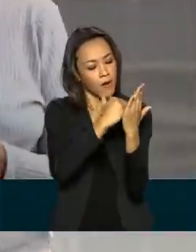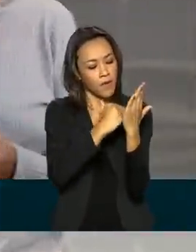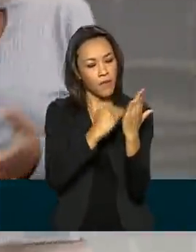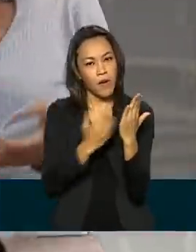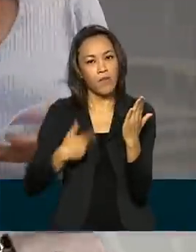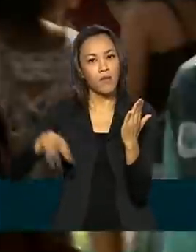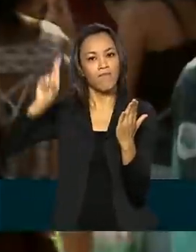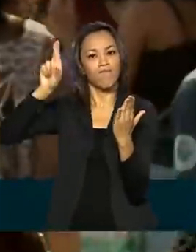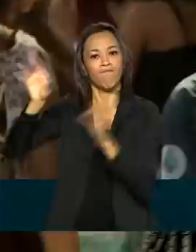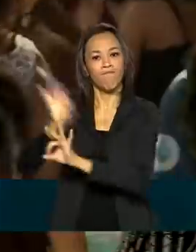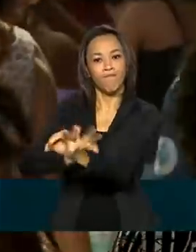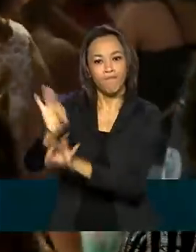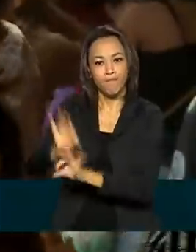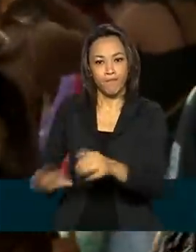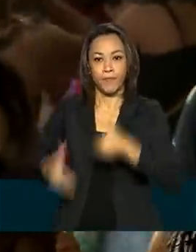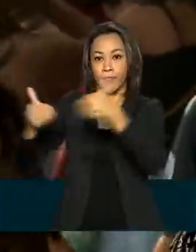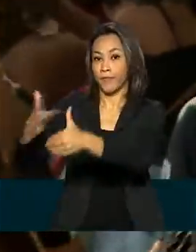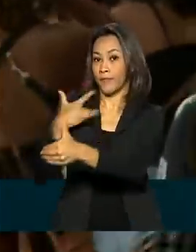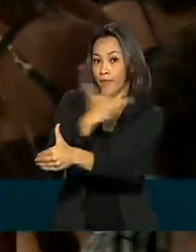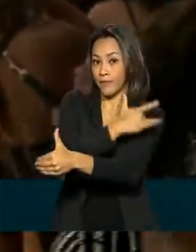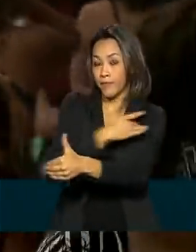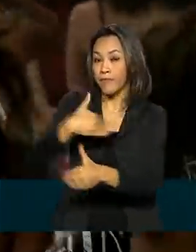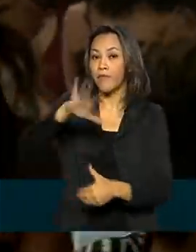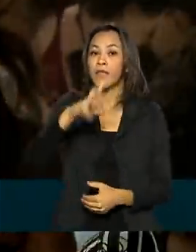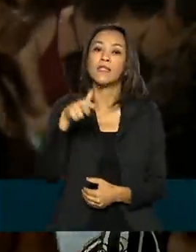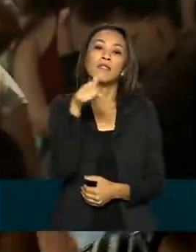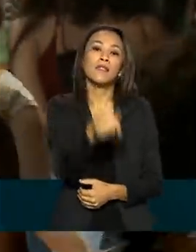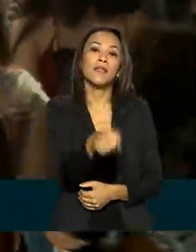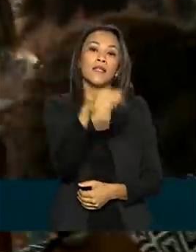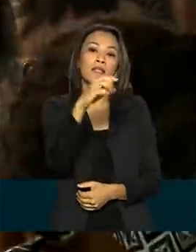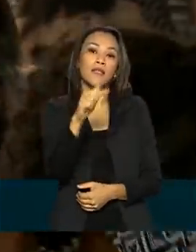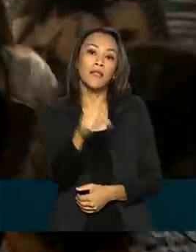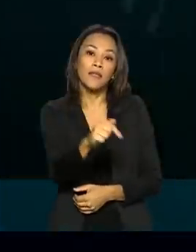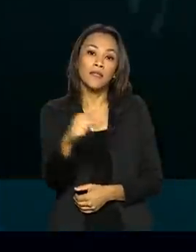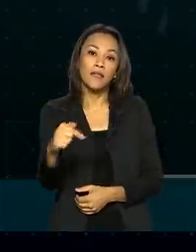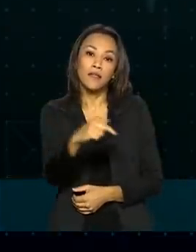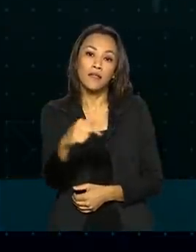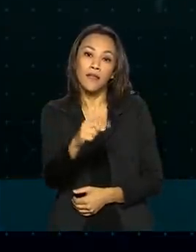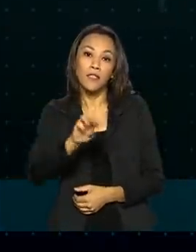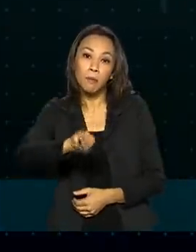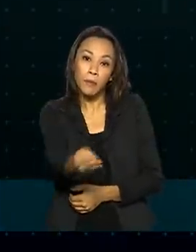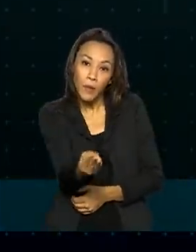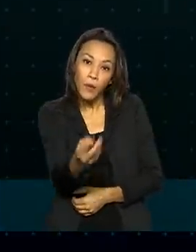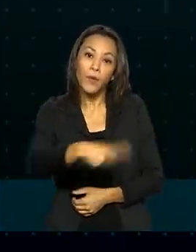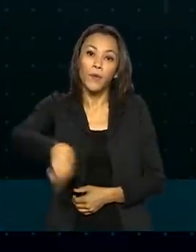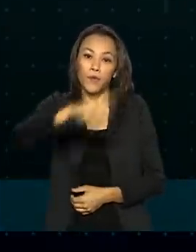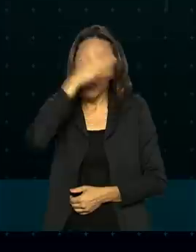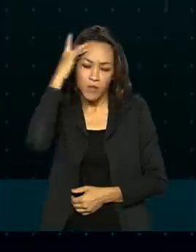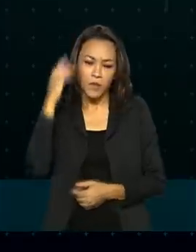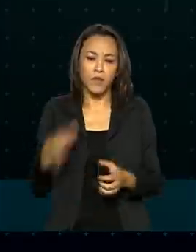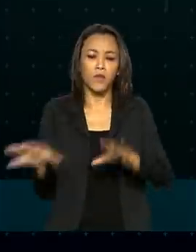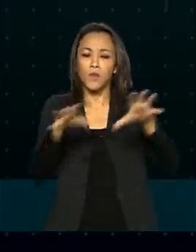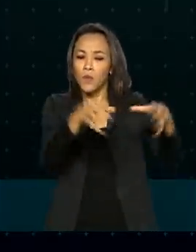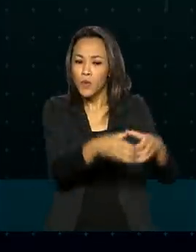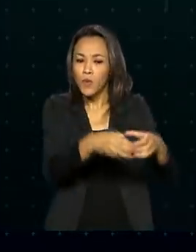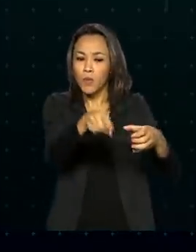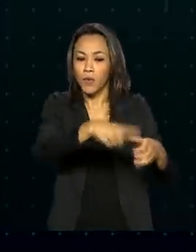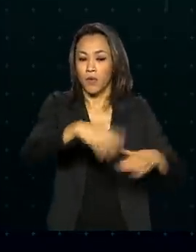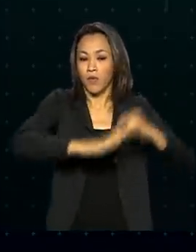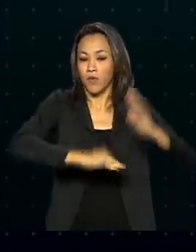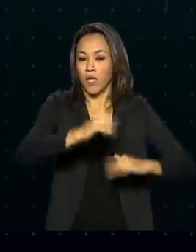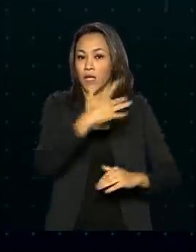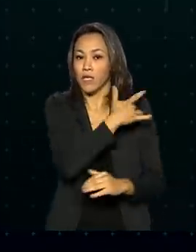Ministério da Saúde conta com mais de 77 milhões de brasileiros. Entre eles estão trabalhadores de saúde,